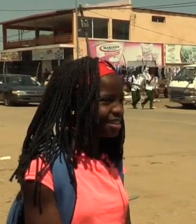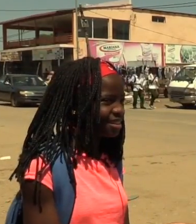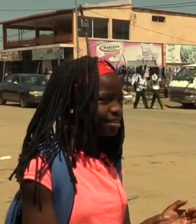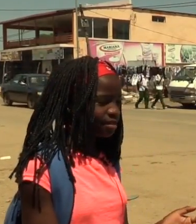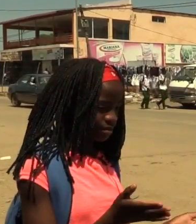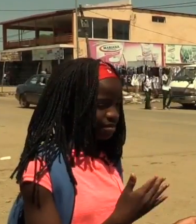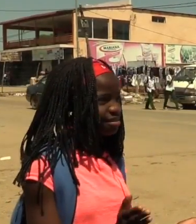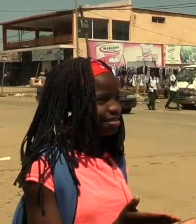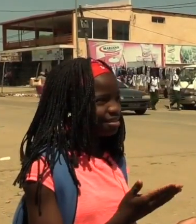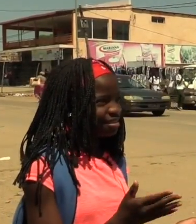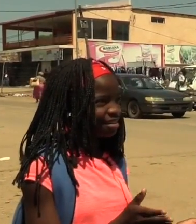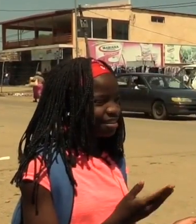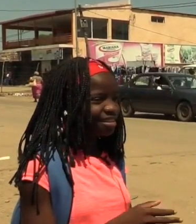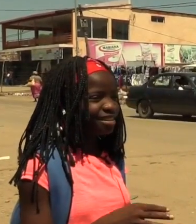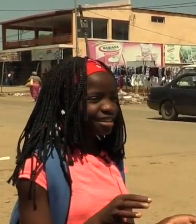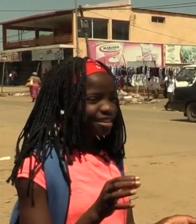Livro.